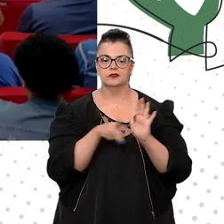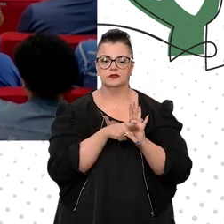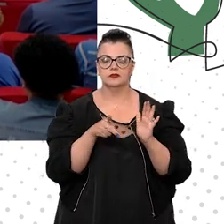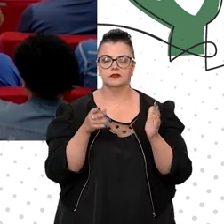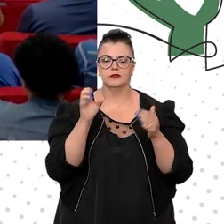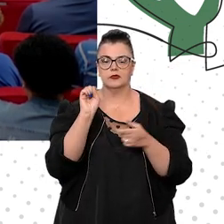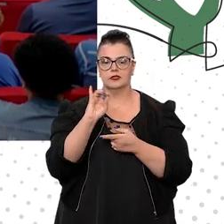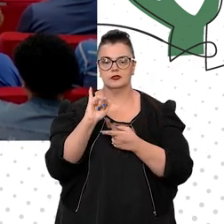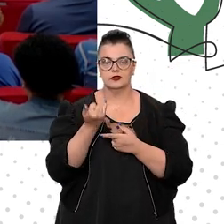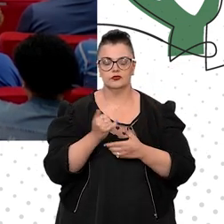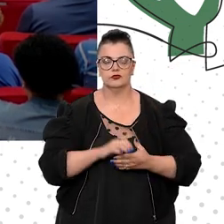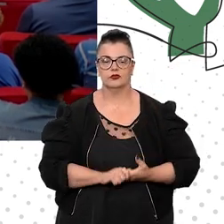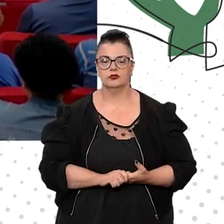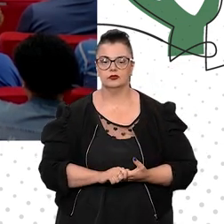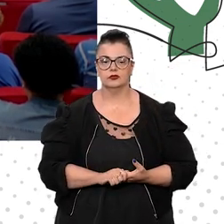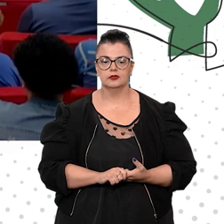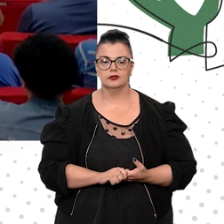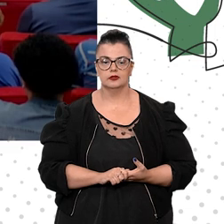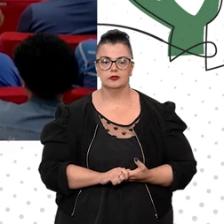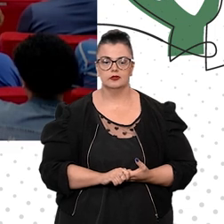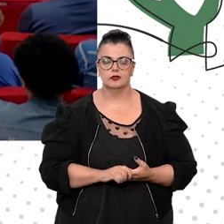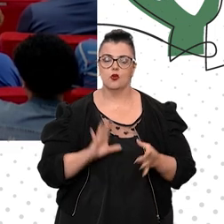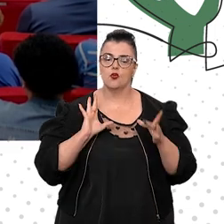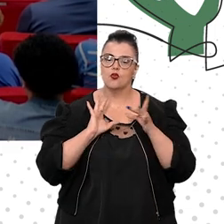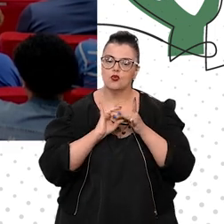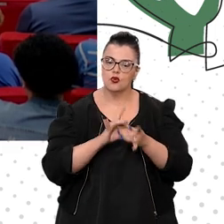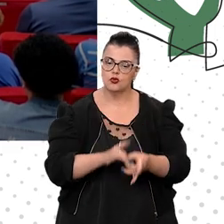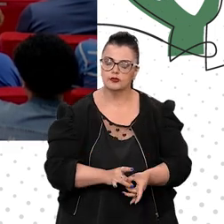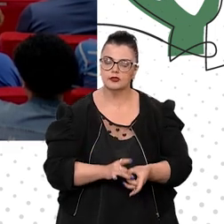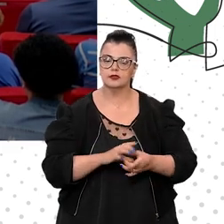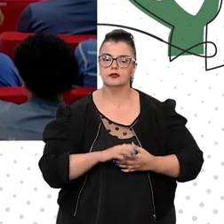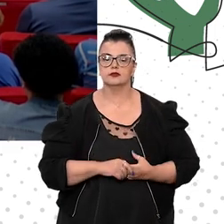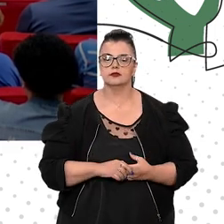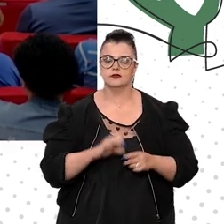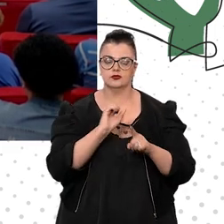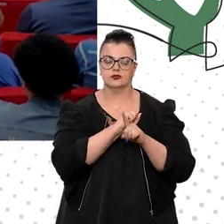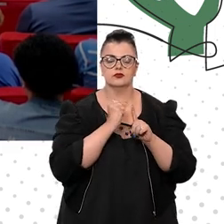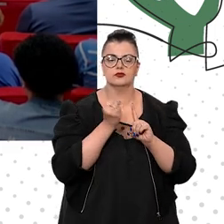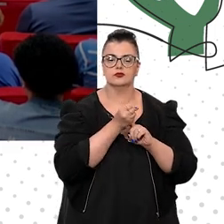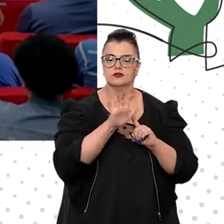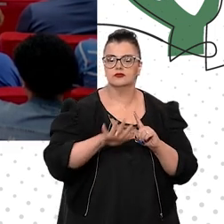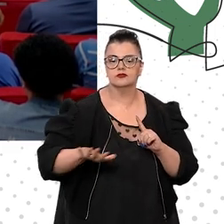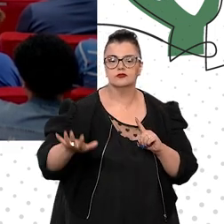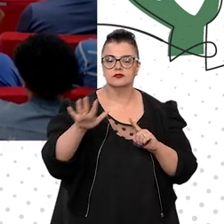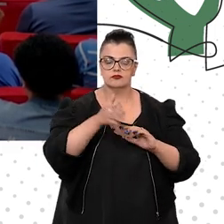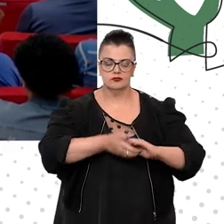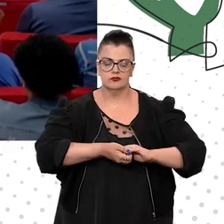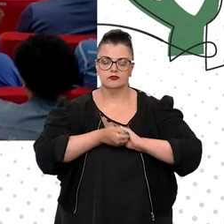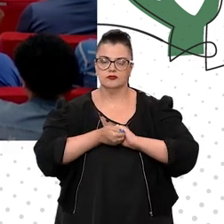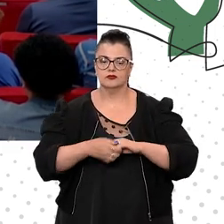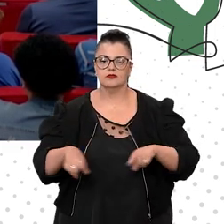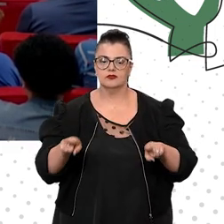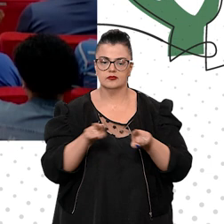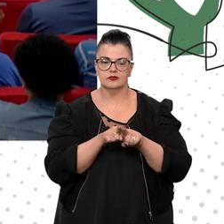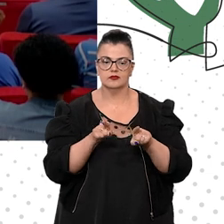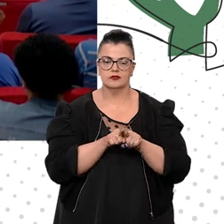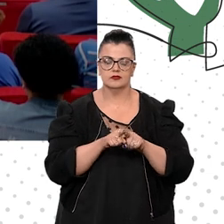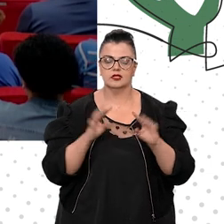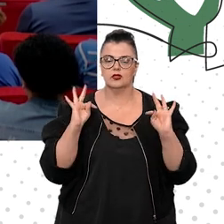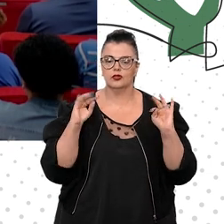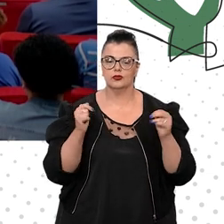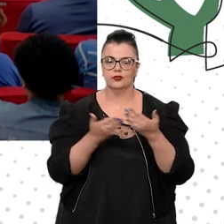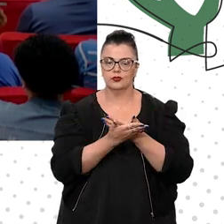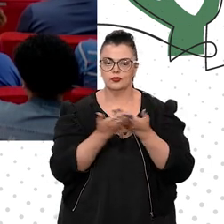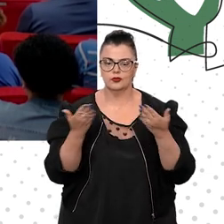Tribunal de Justiça no contexto de nossa sociedade. Meus cumprimentos também extensivos a todos os